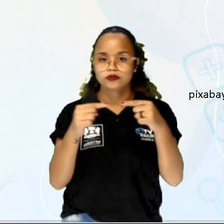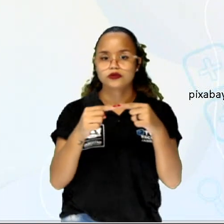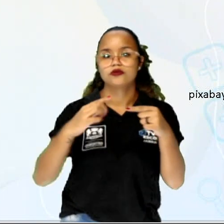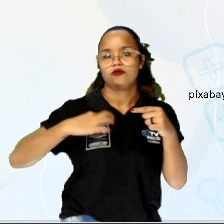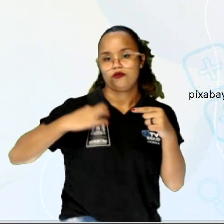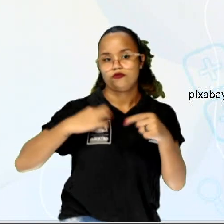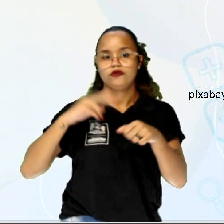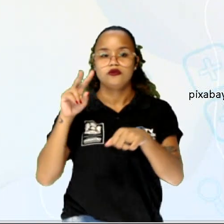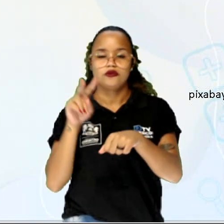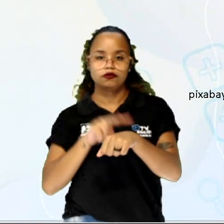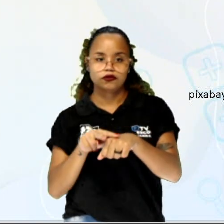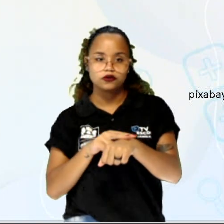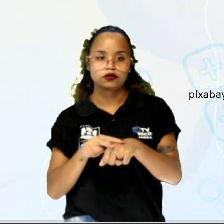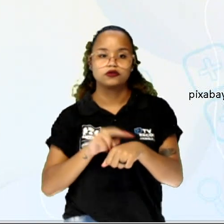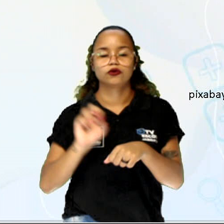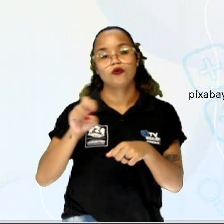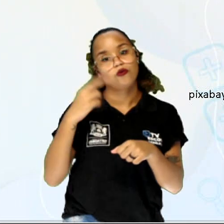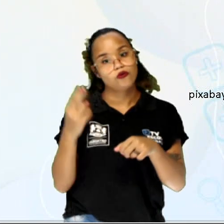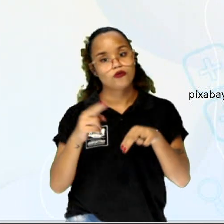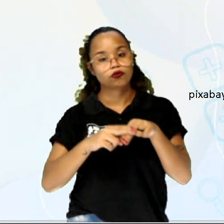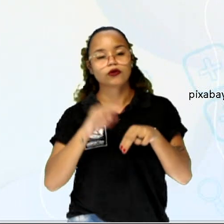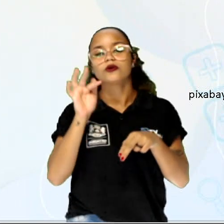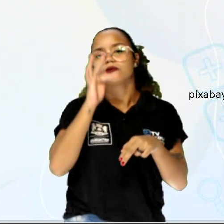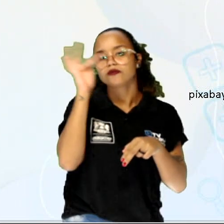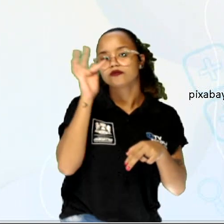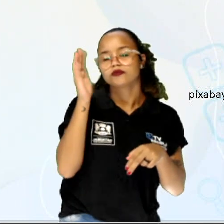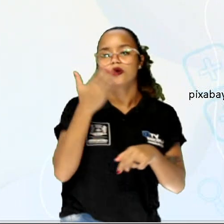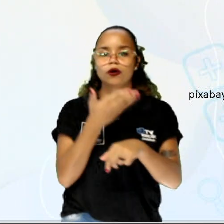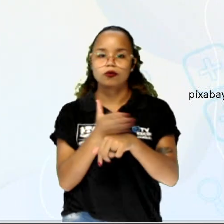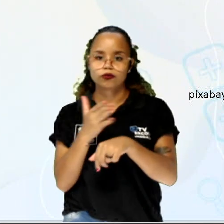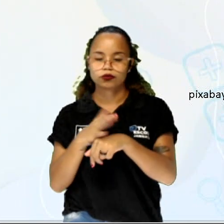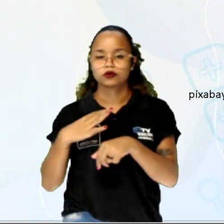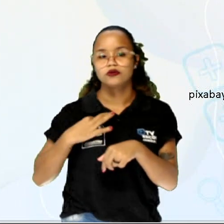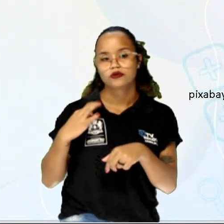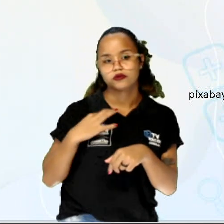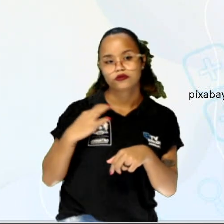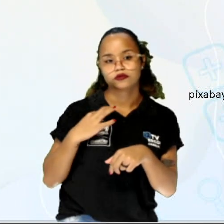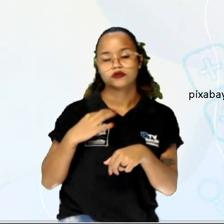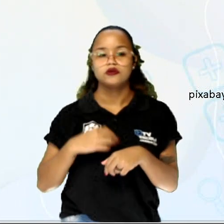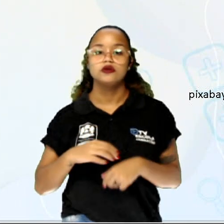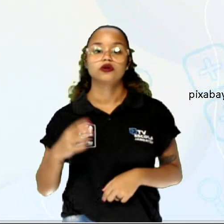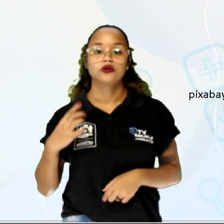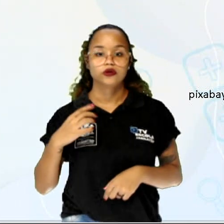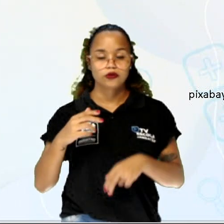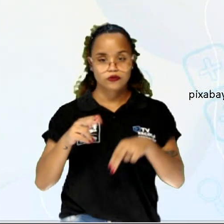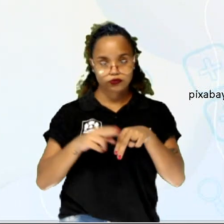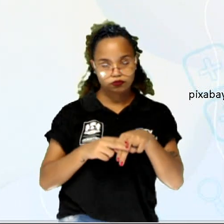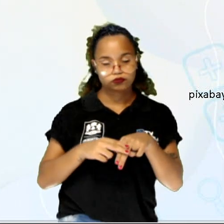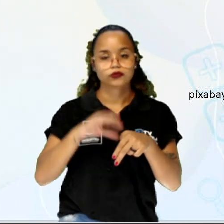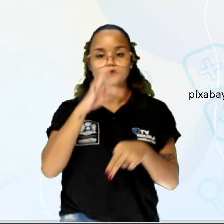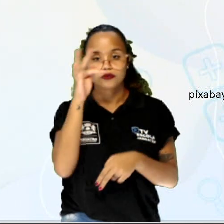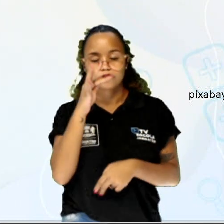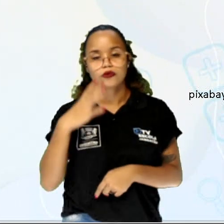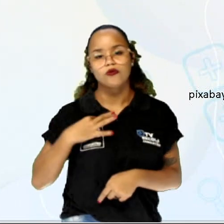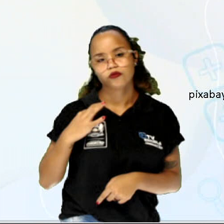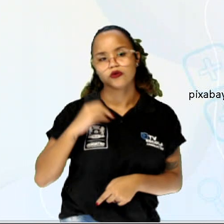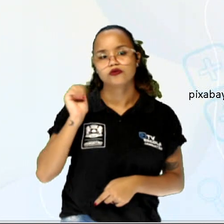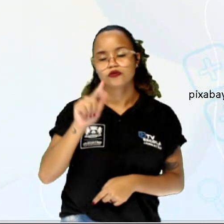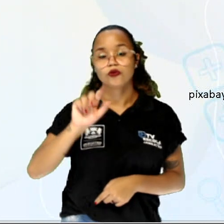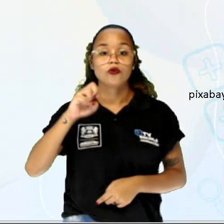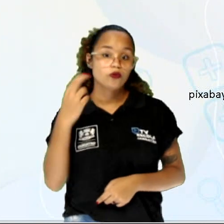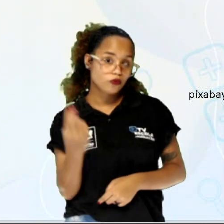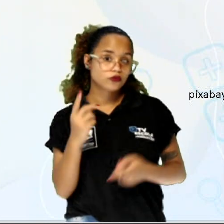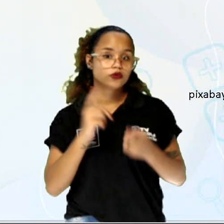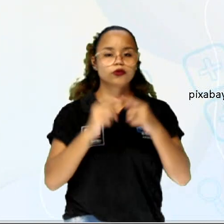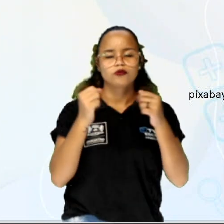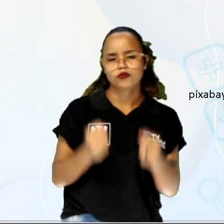blusa verde, ou a saia estampada com a blusa branca e a saia estampada com a blusa azul. Como também ela poderia escolher